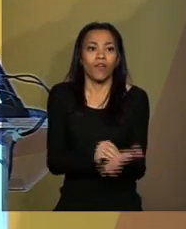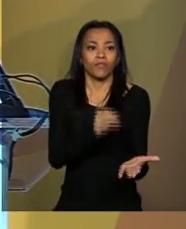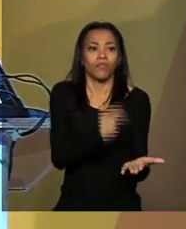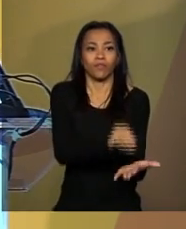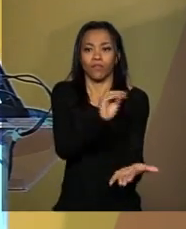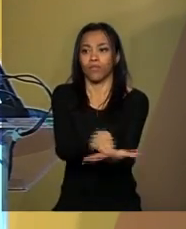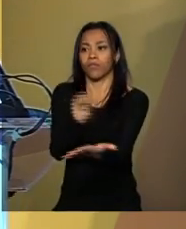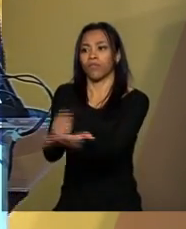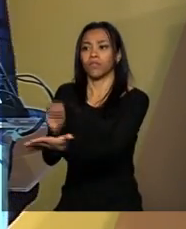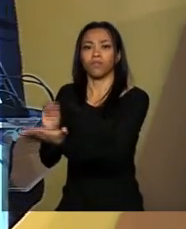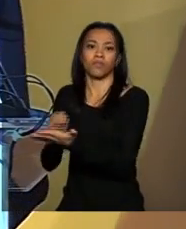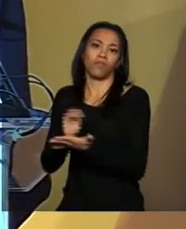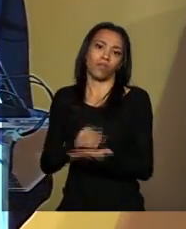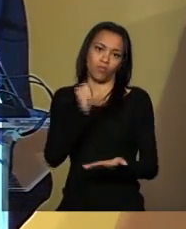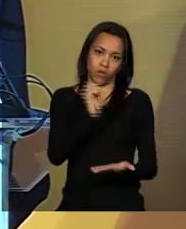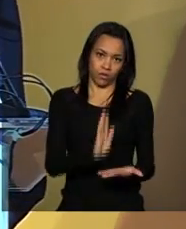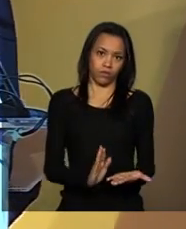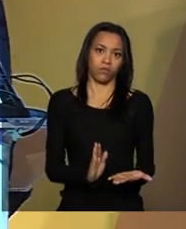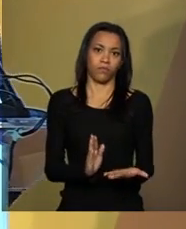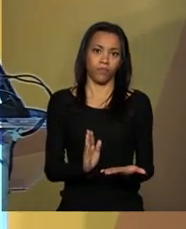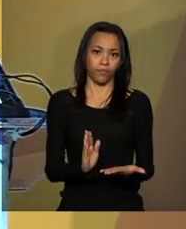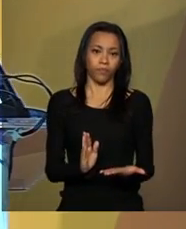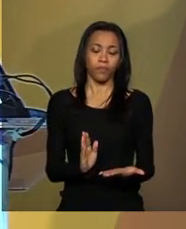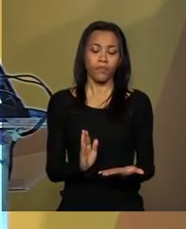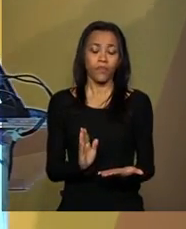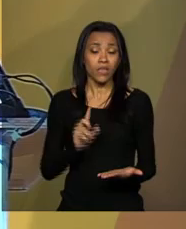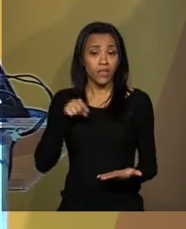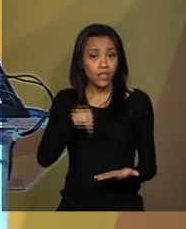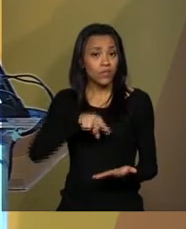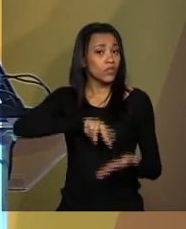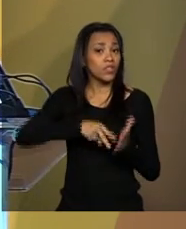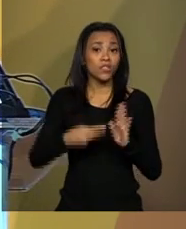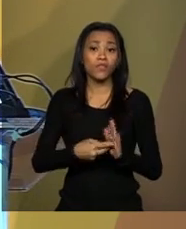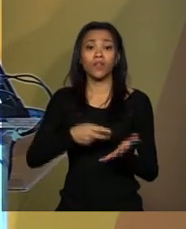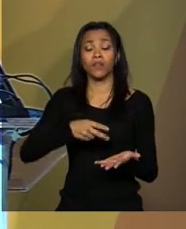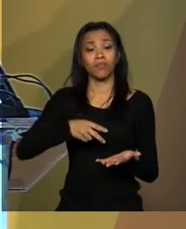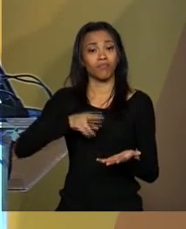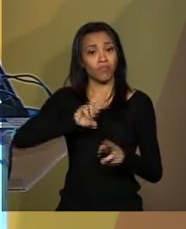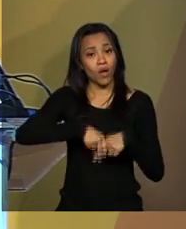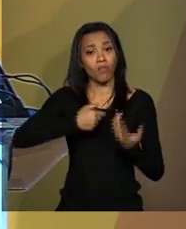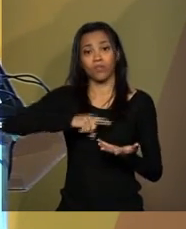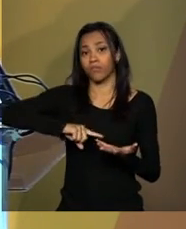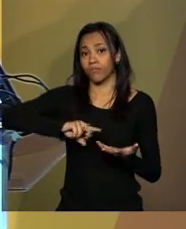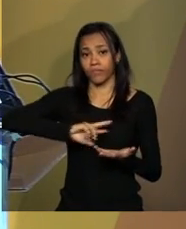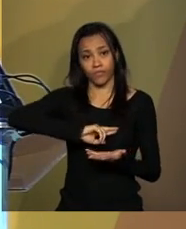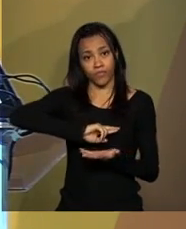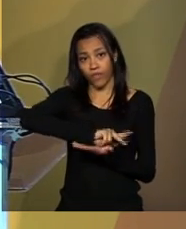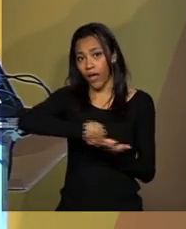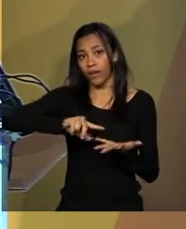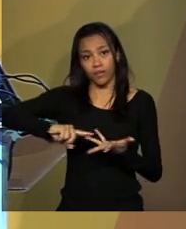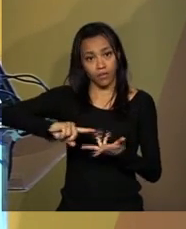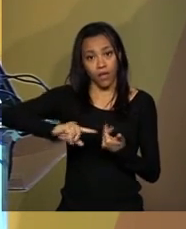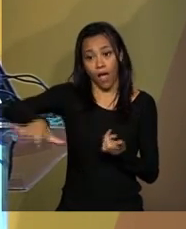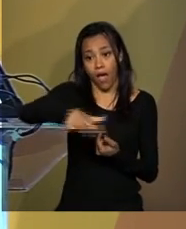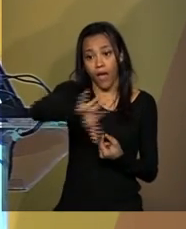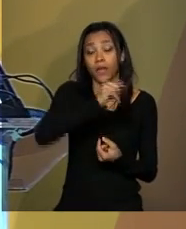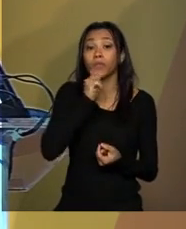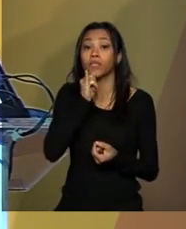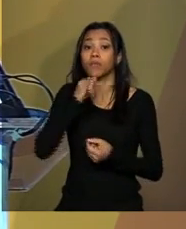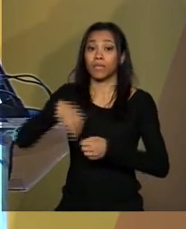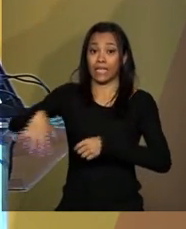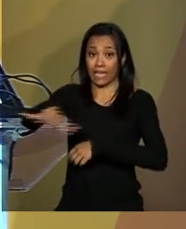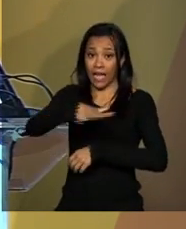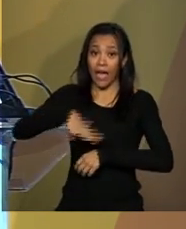Essa demanda tem a ver com vários setores. Por exemplo, na produção de grãos,